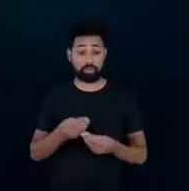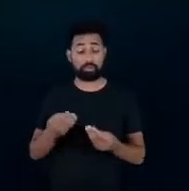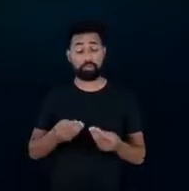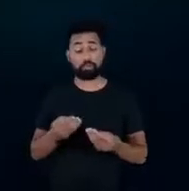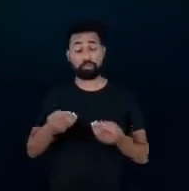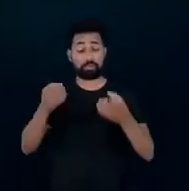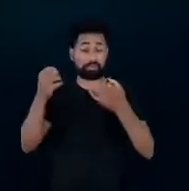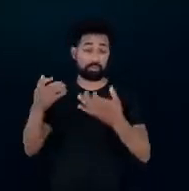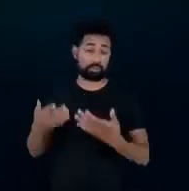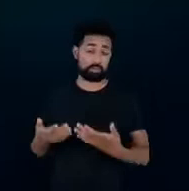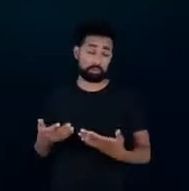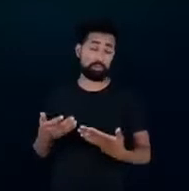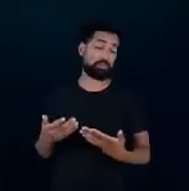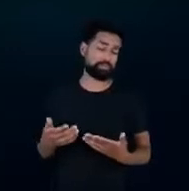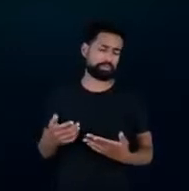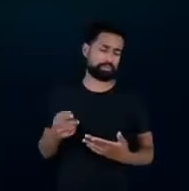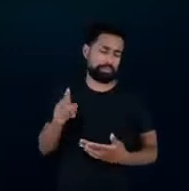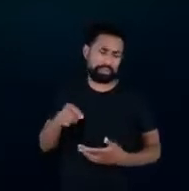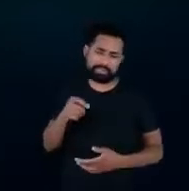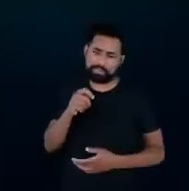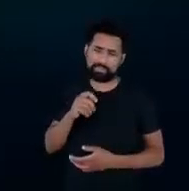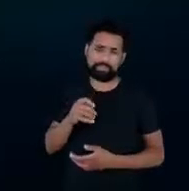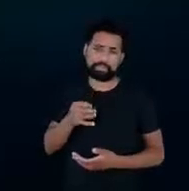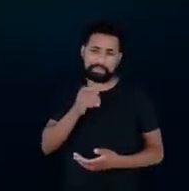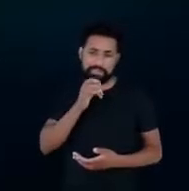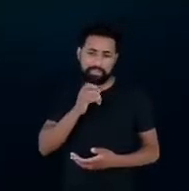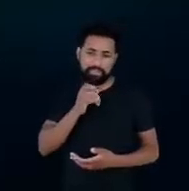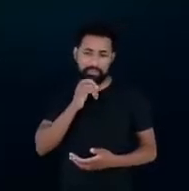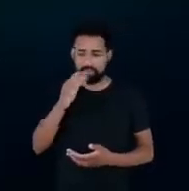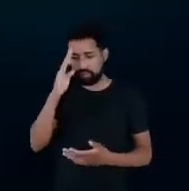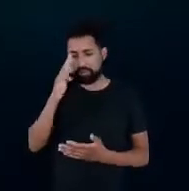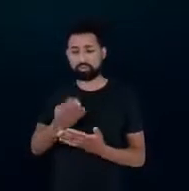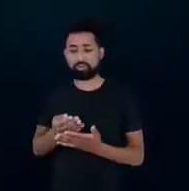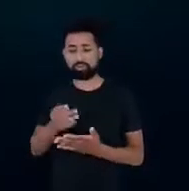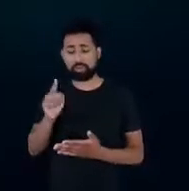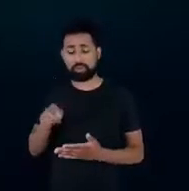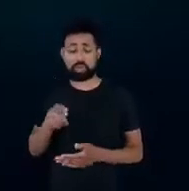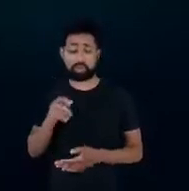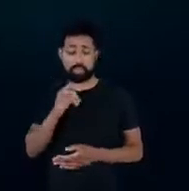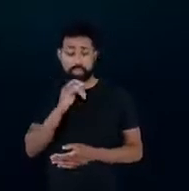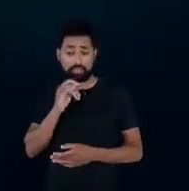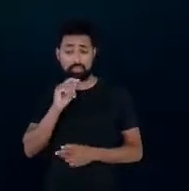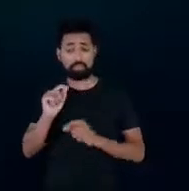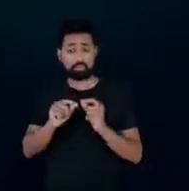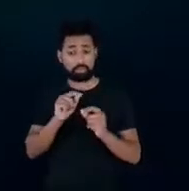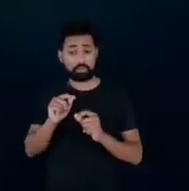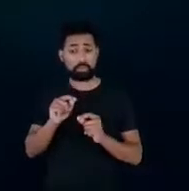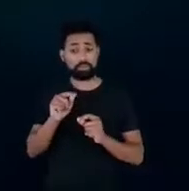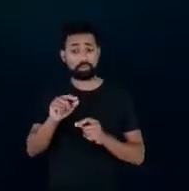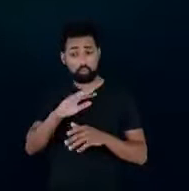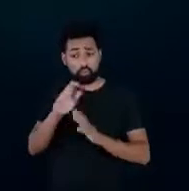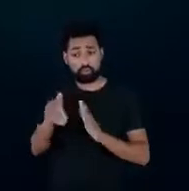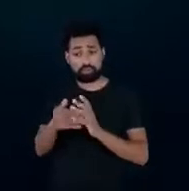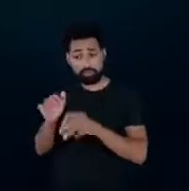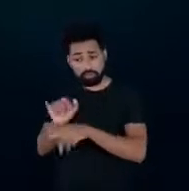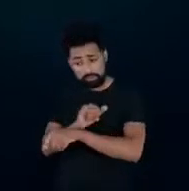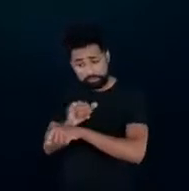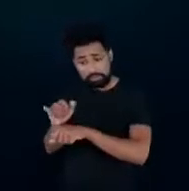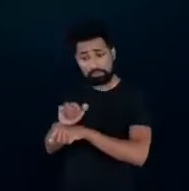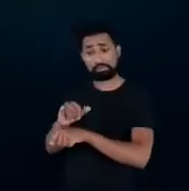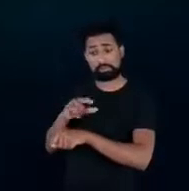aqui e são exemplos acho que o PEL e o Procel são exemplos de que os mecanismos existentes precisam ser